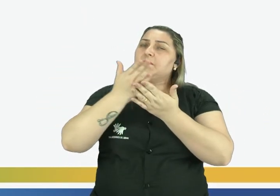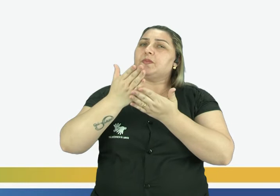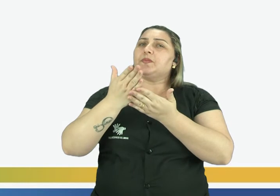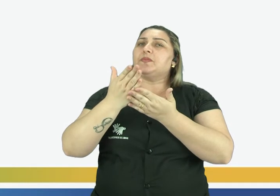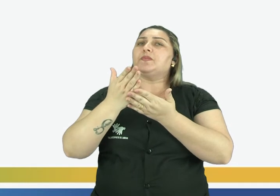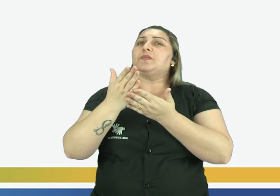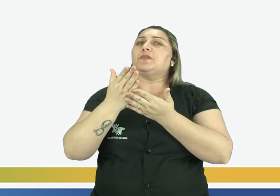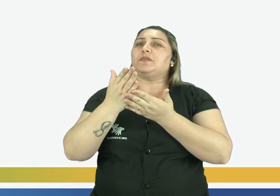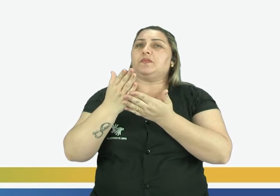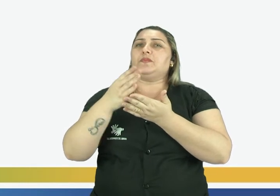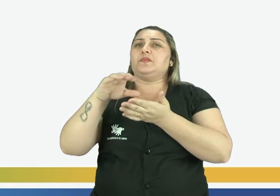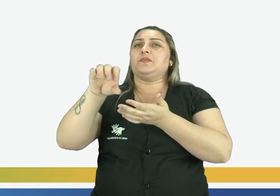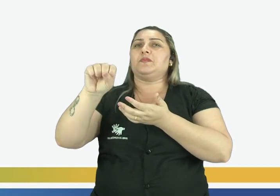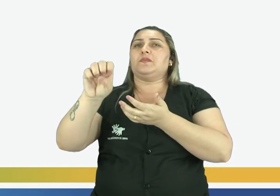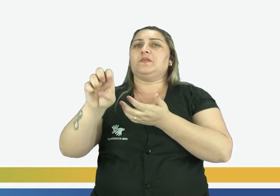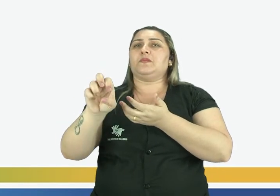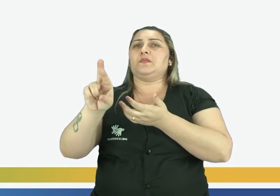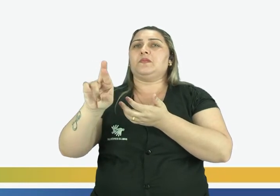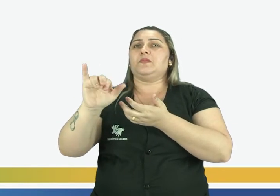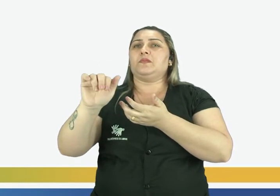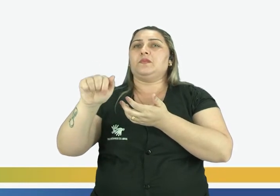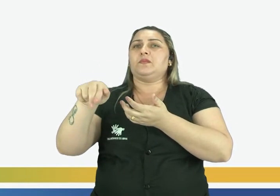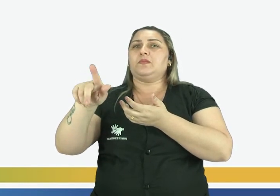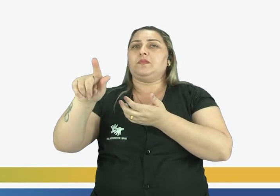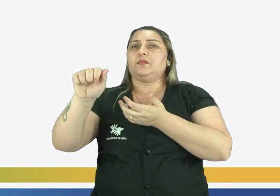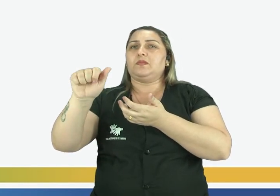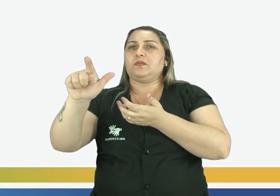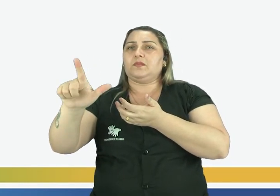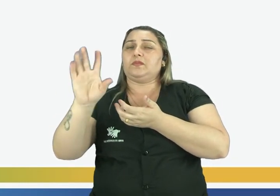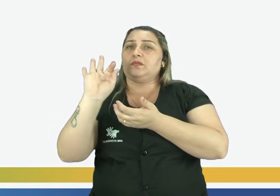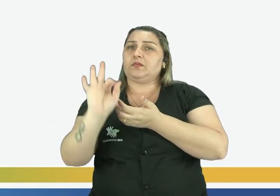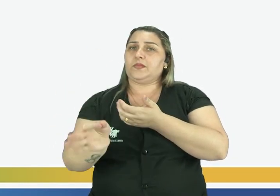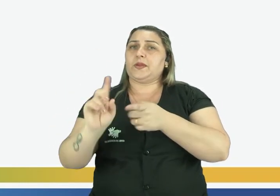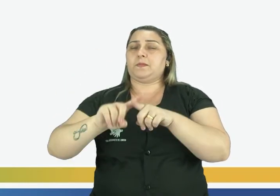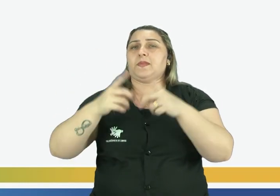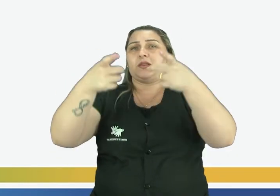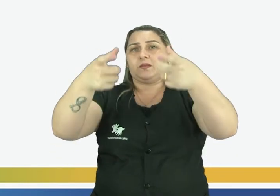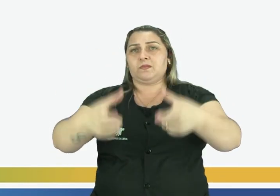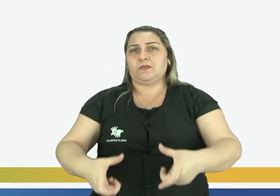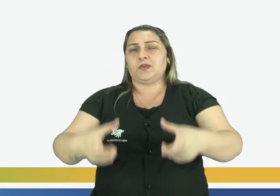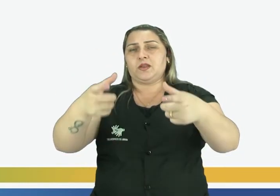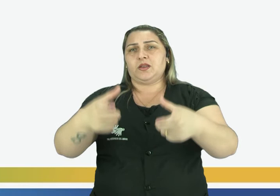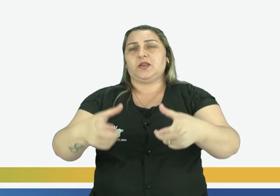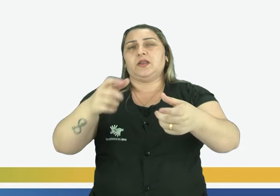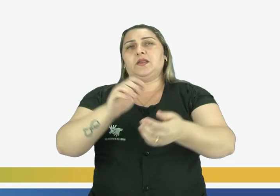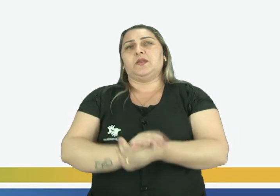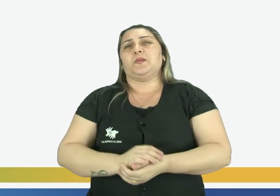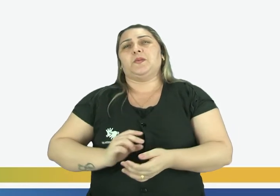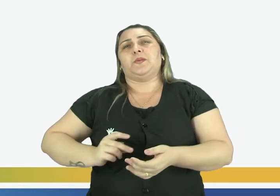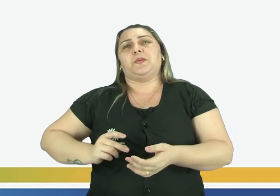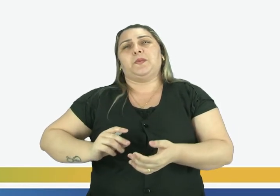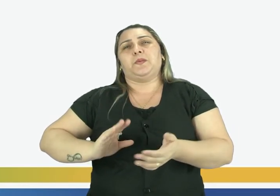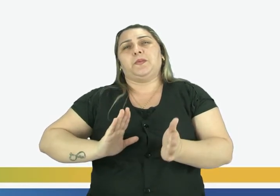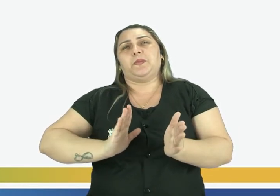o Seringal, certo? Mas esse espaço, ao longo do tempo, ele sofreu